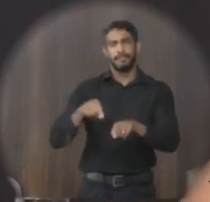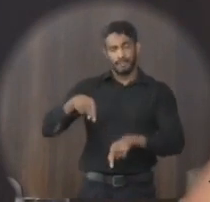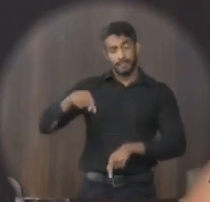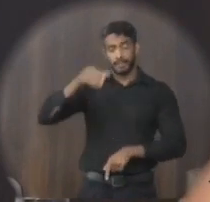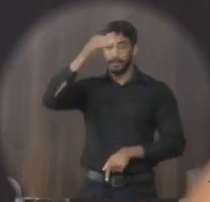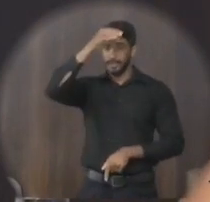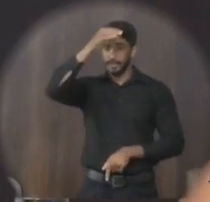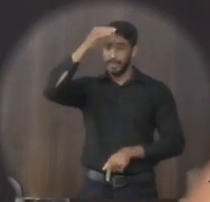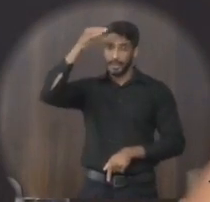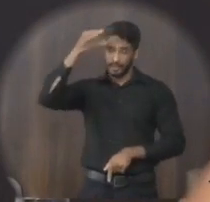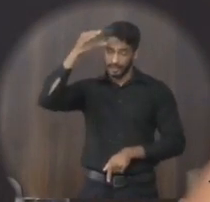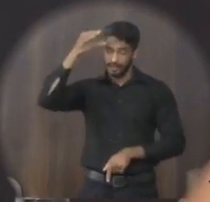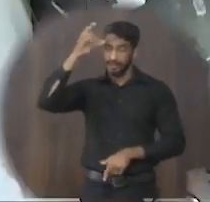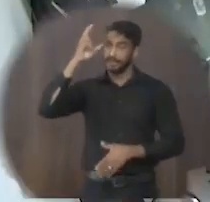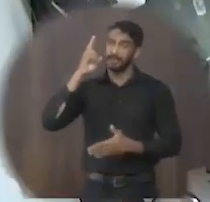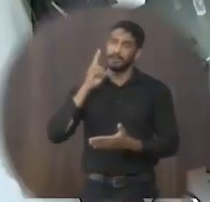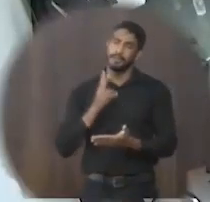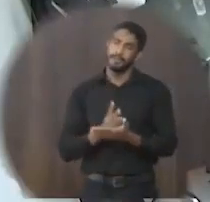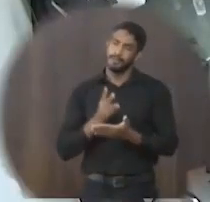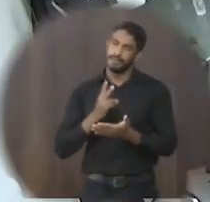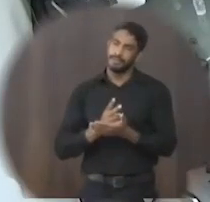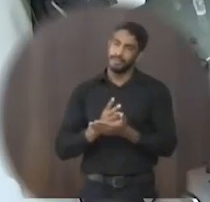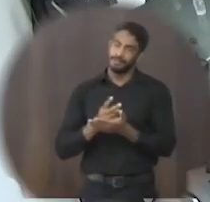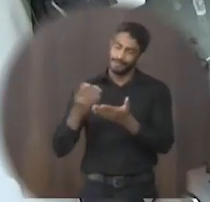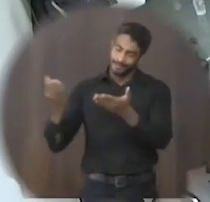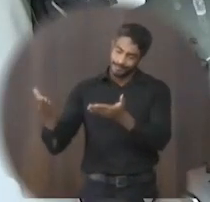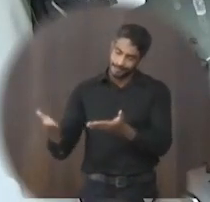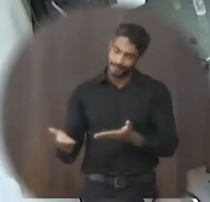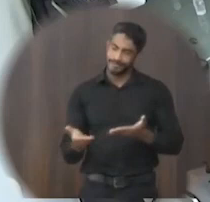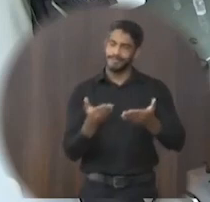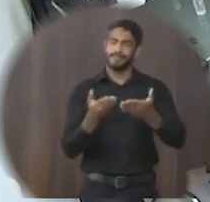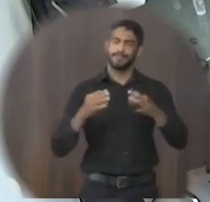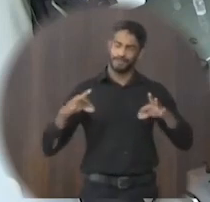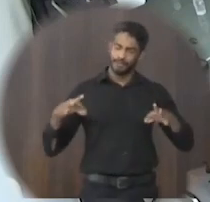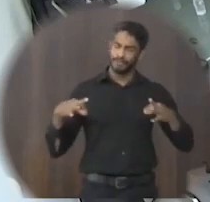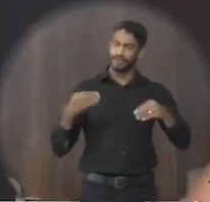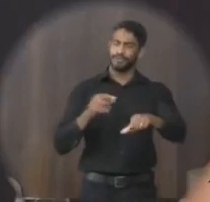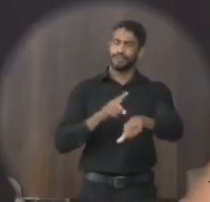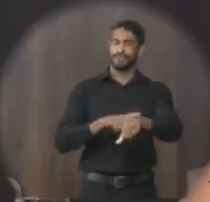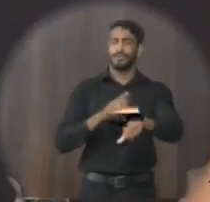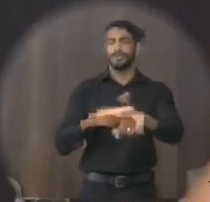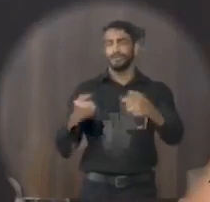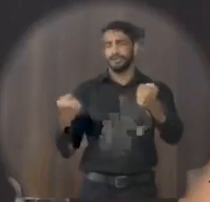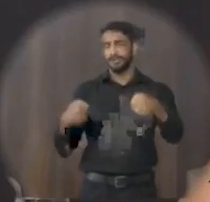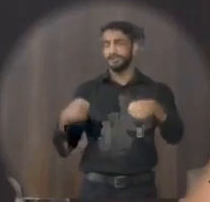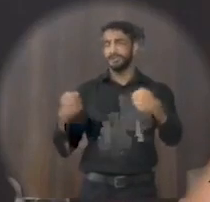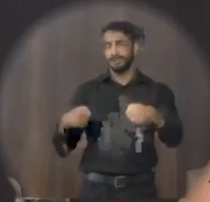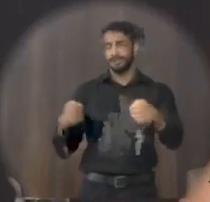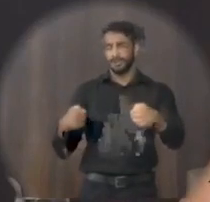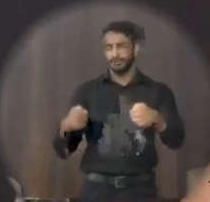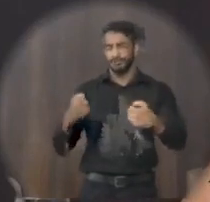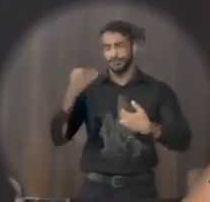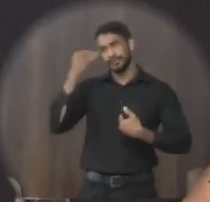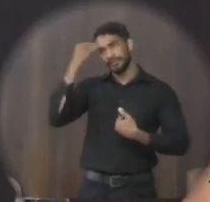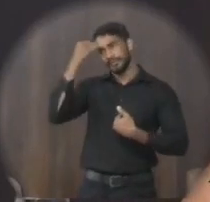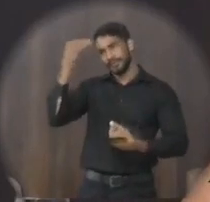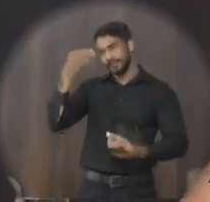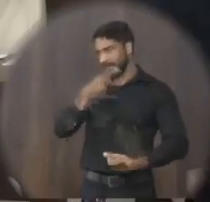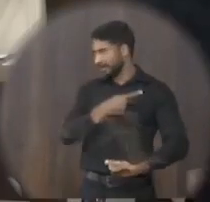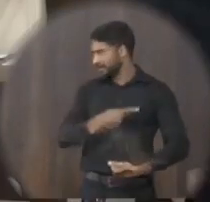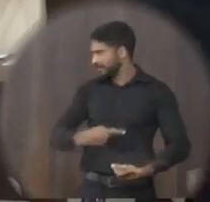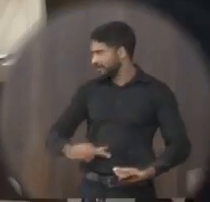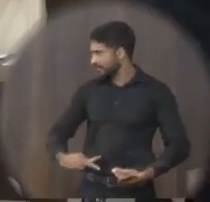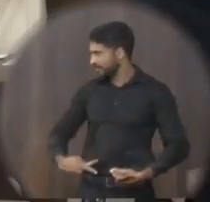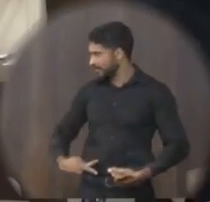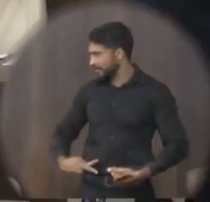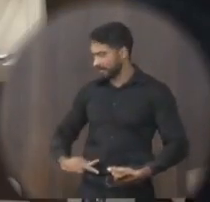Municipal por sempre nos ter recebido em todos os momentos que precisamos. Muito obrigado, Sr. Presidente.